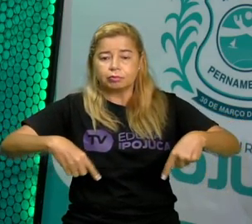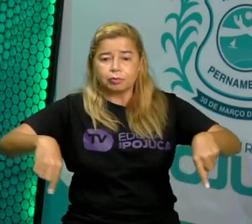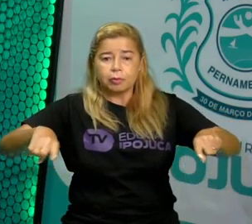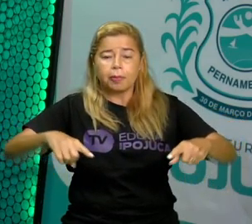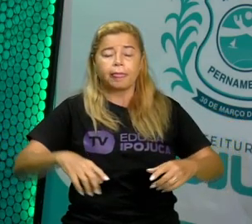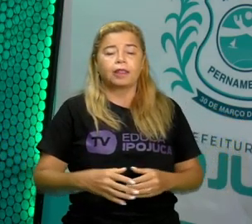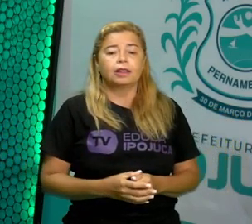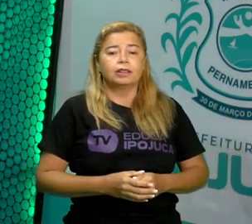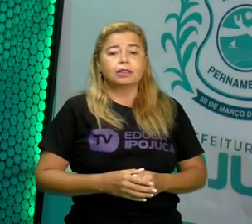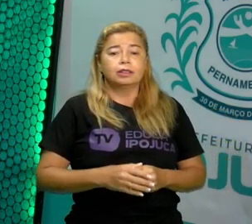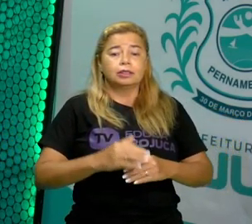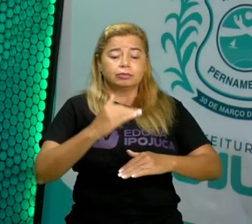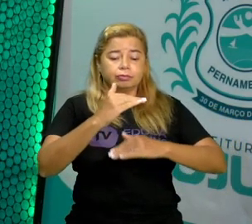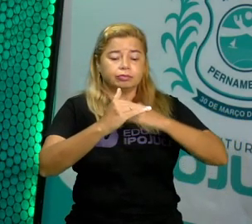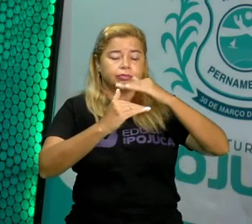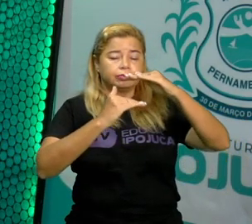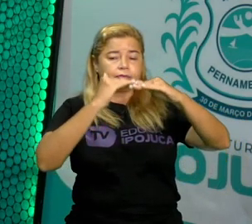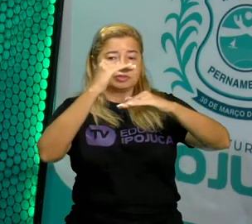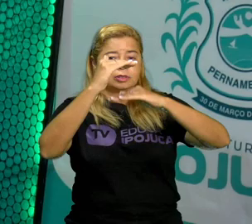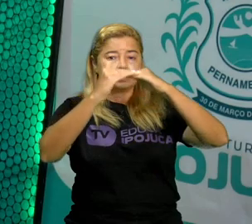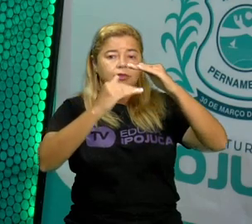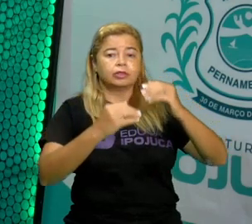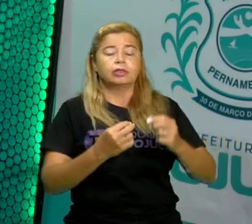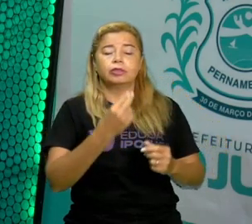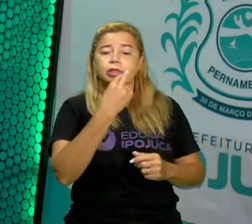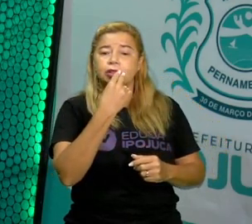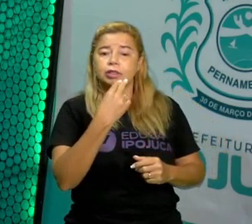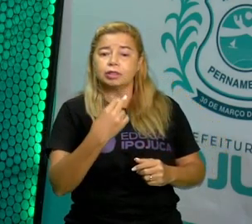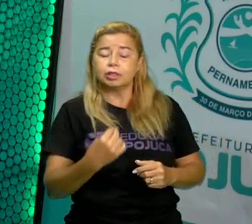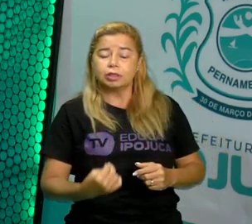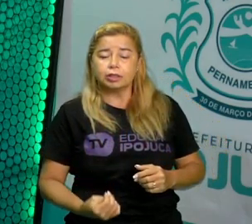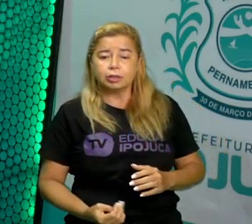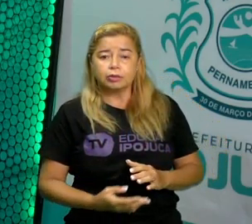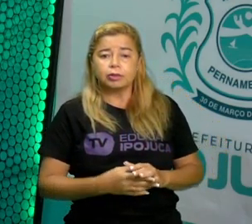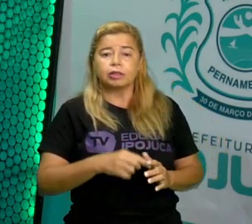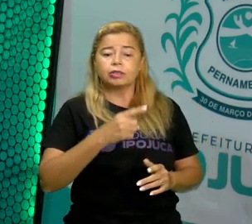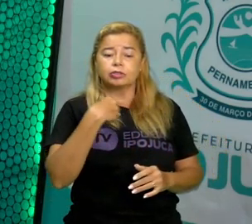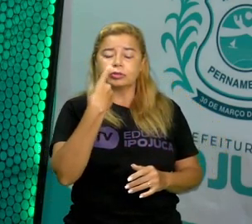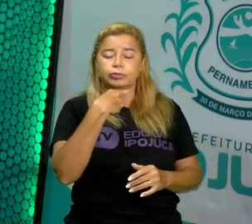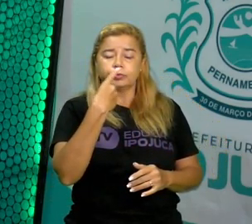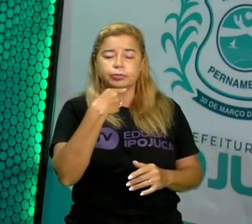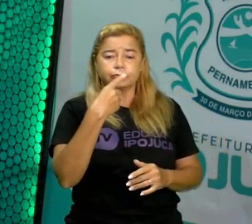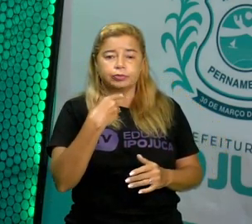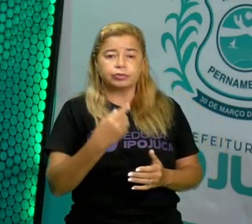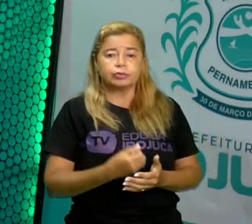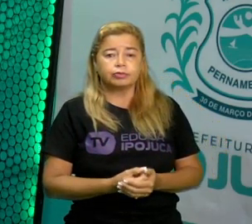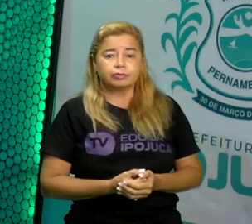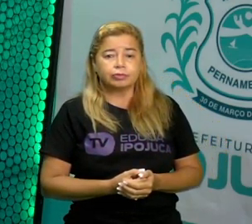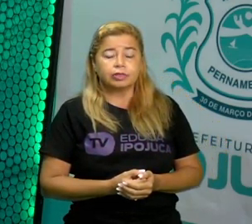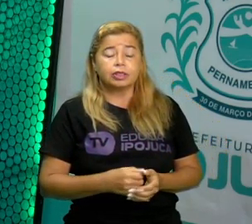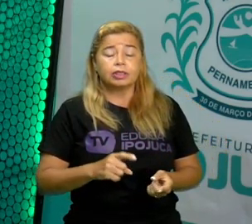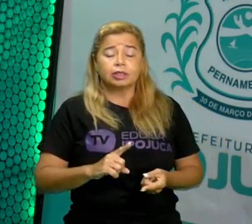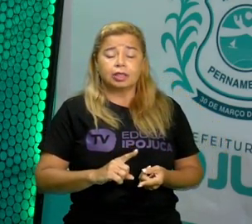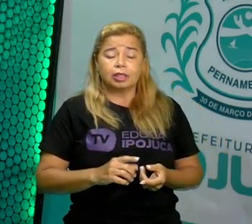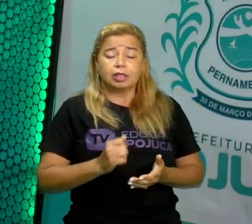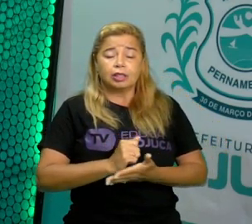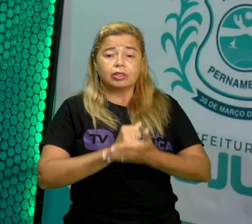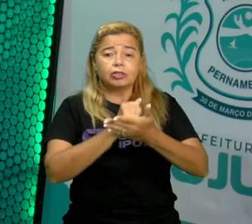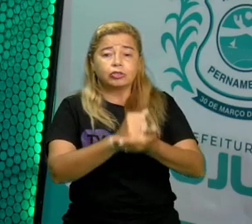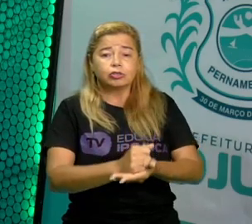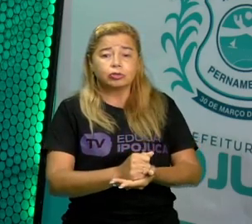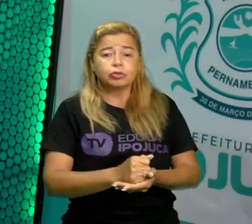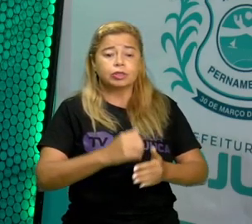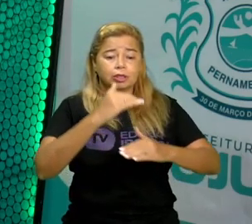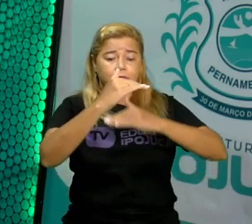Desenvolve a linguagem oral, ou seja, desenvolve a nossa fala. Ela